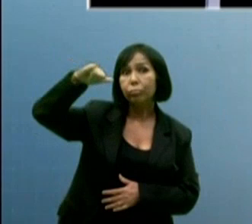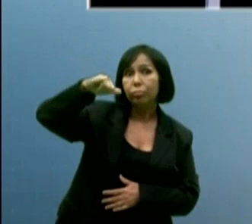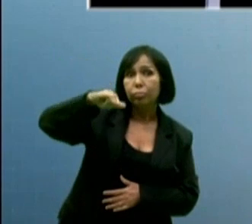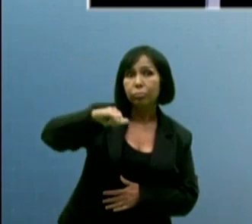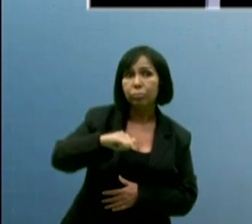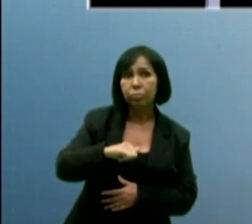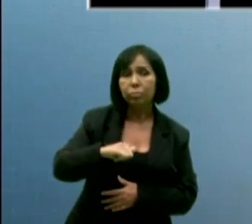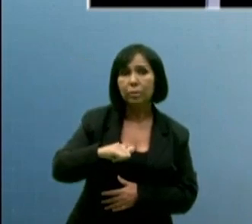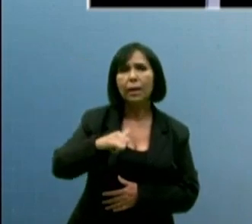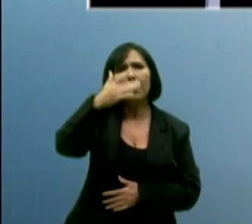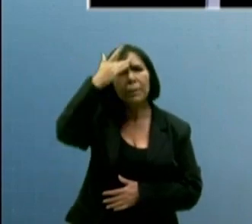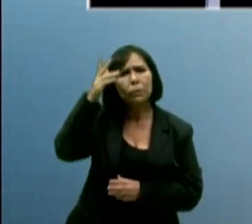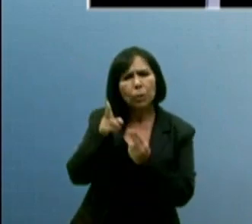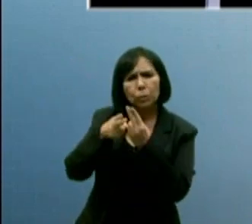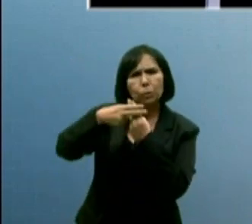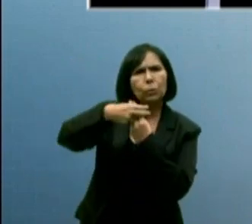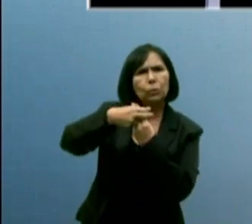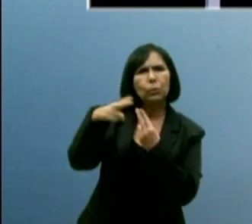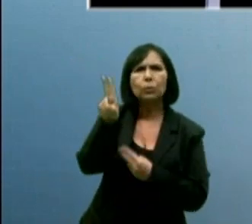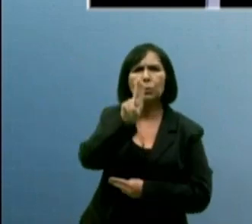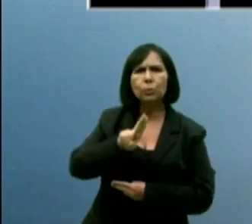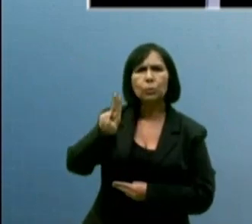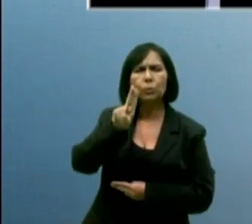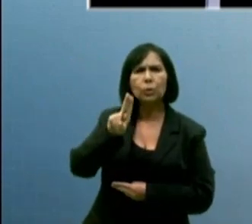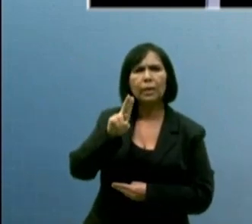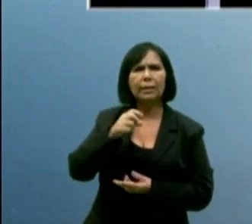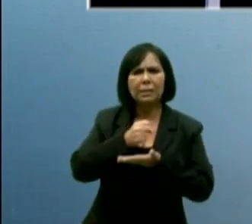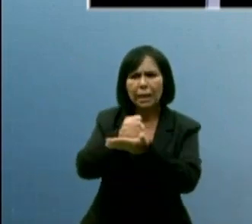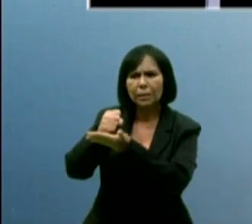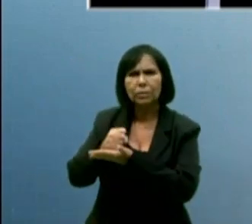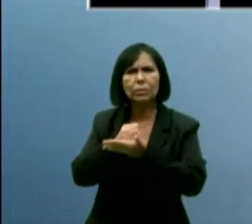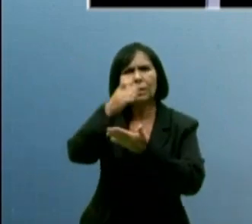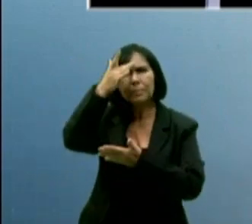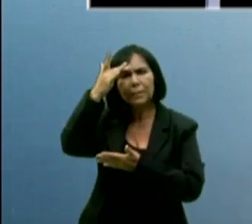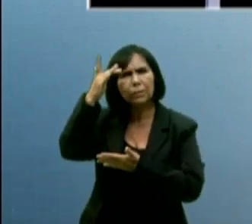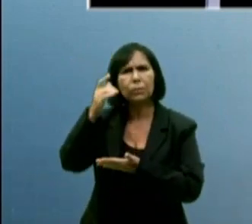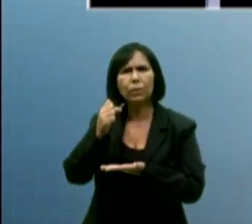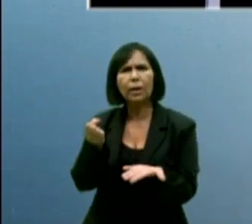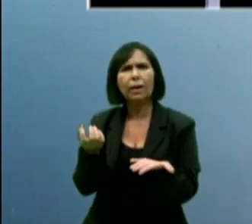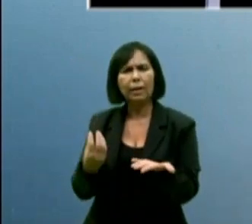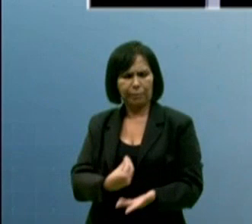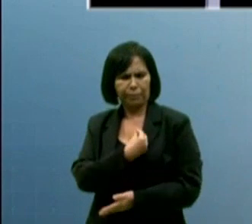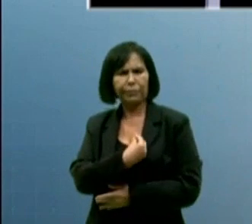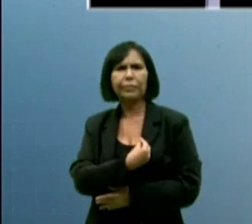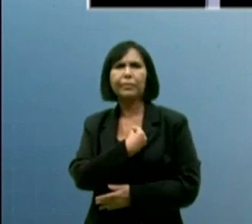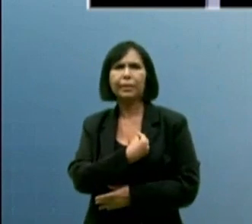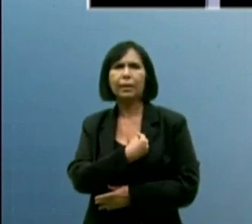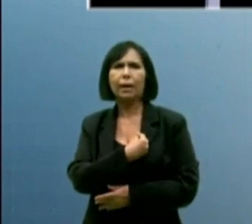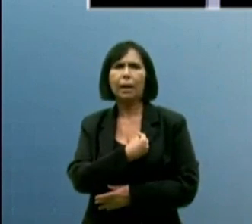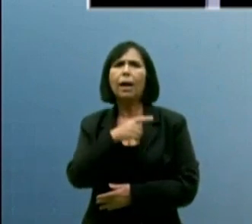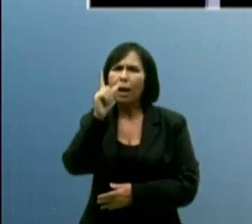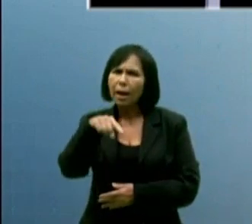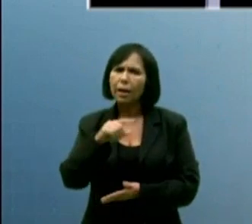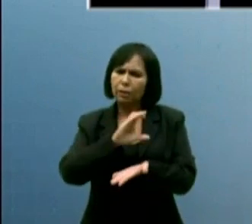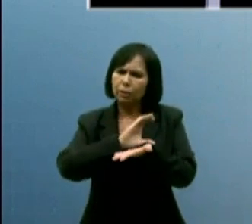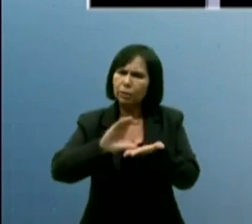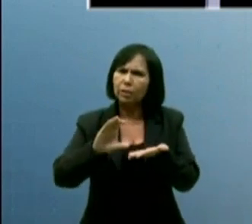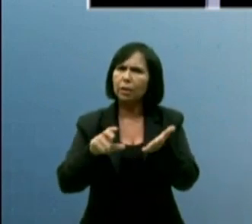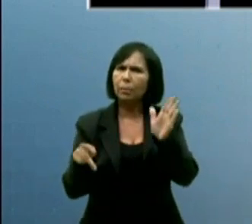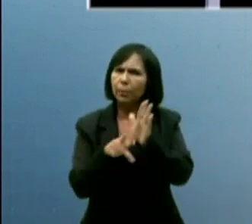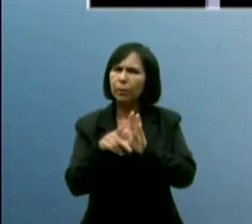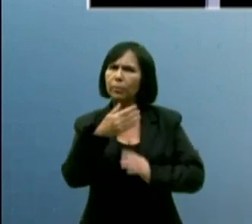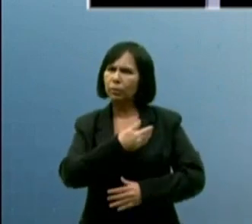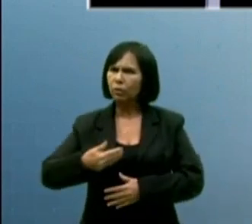quem é usuário do SUS e que salva vidas todos os dias e pago com recursos próprios do Estado, sequer do Ministério está